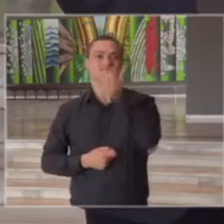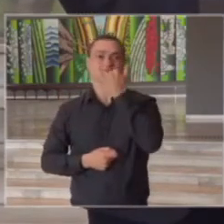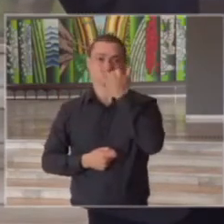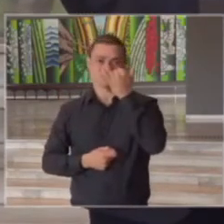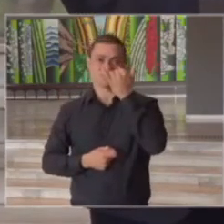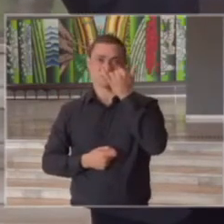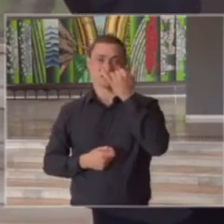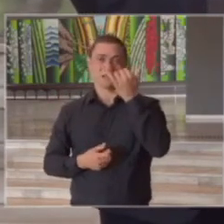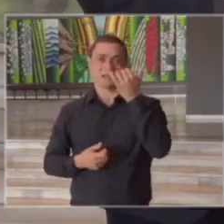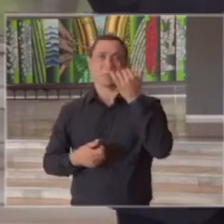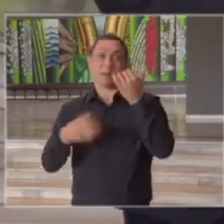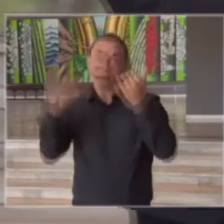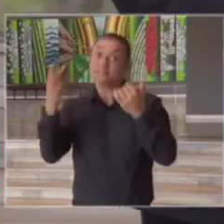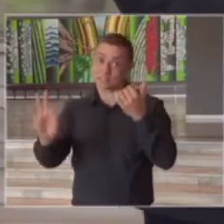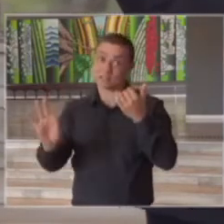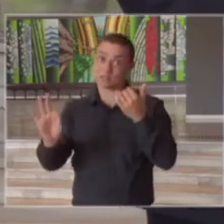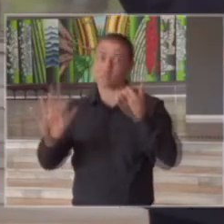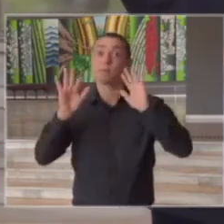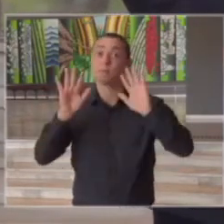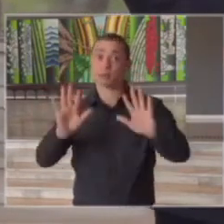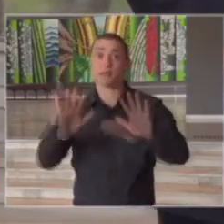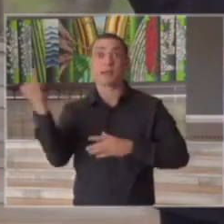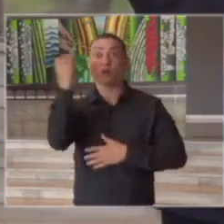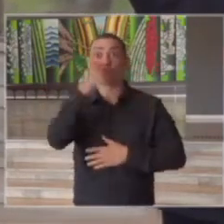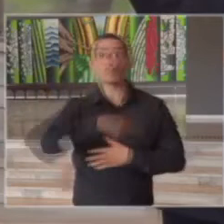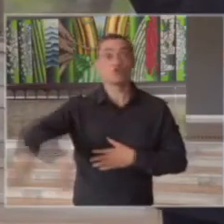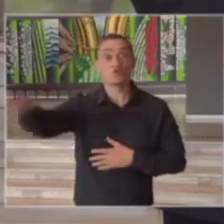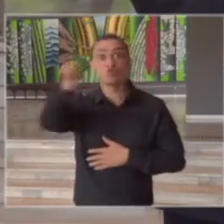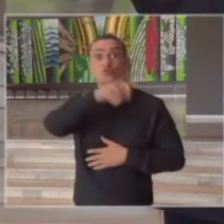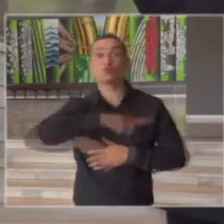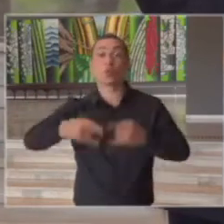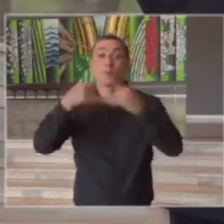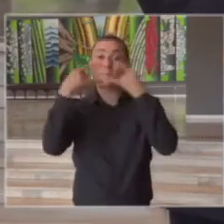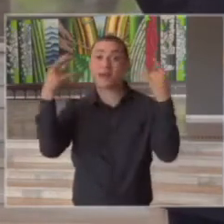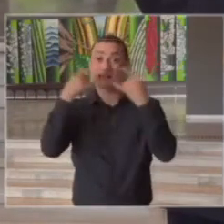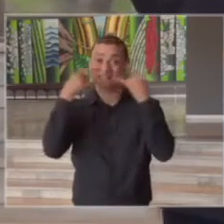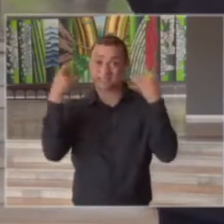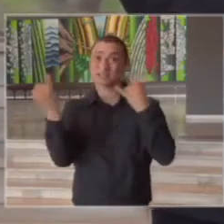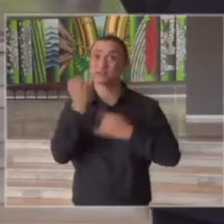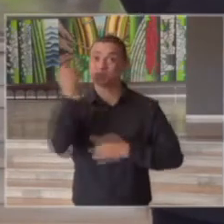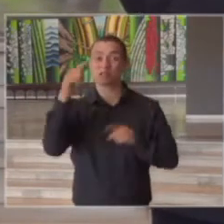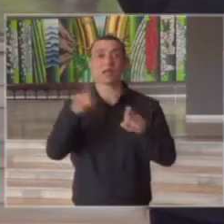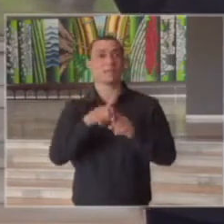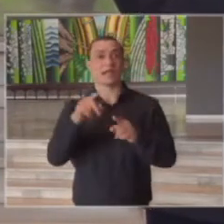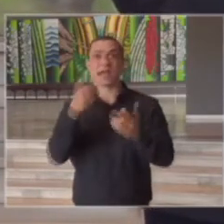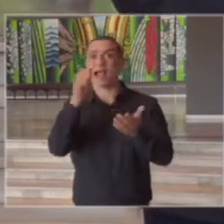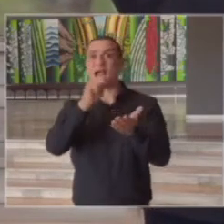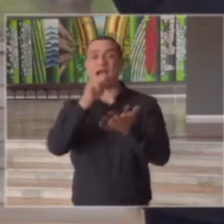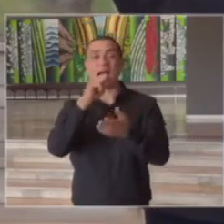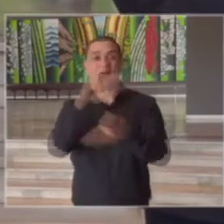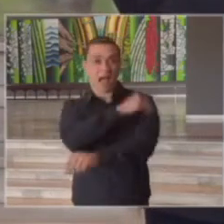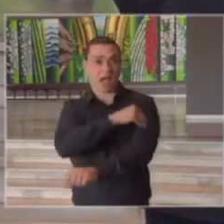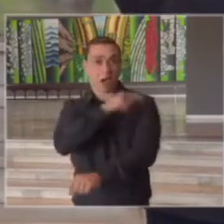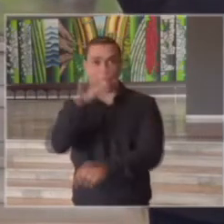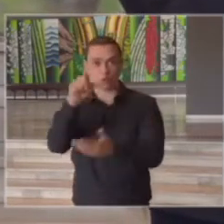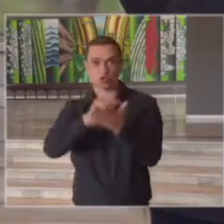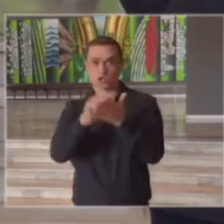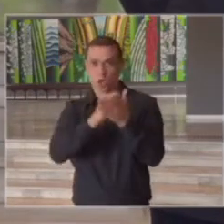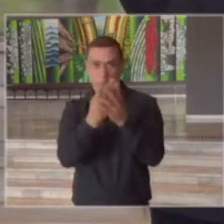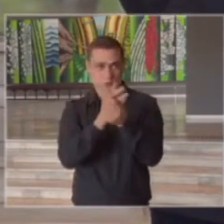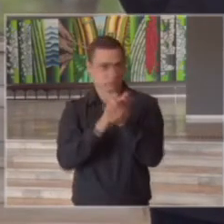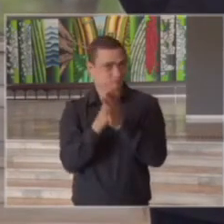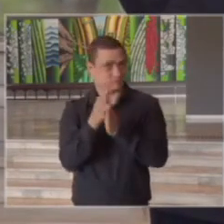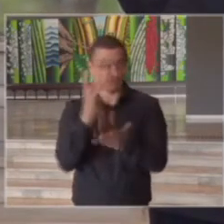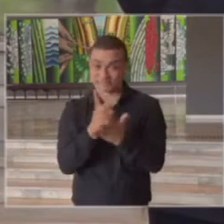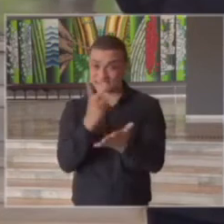acertada muito importante é que todos estejam usando máscaras e usem e abusem do álcool gel sempre se